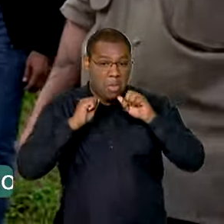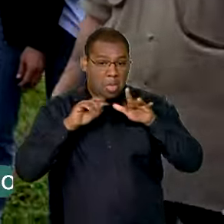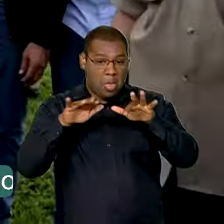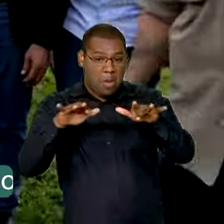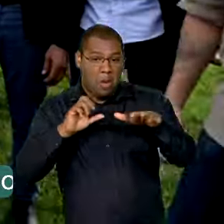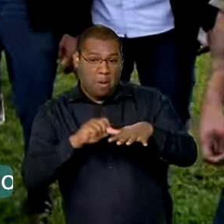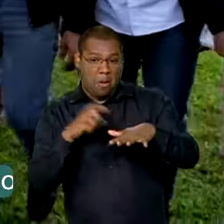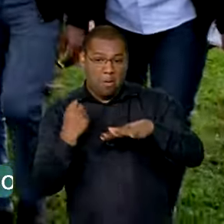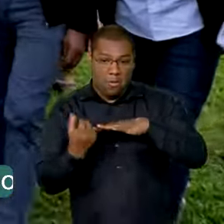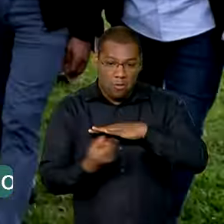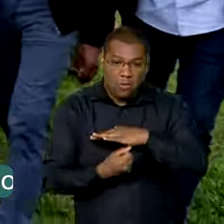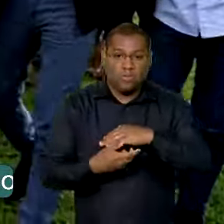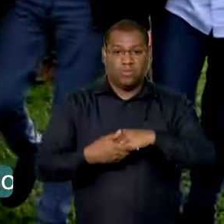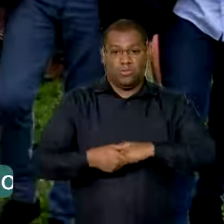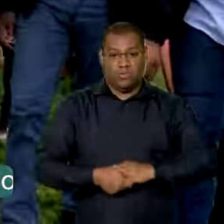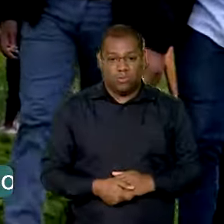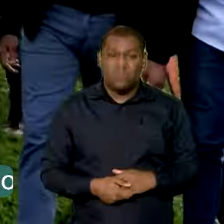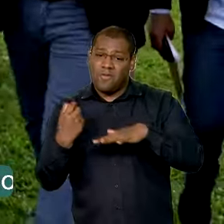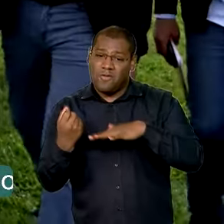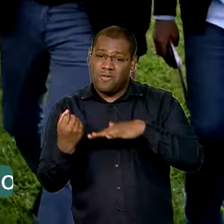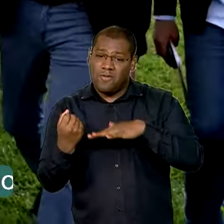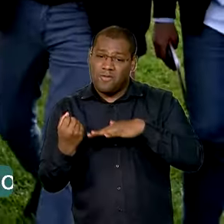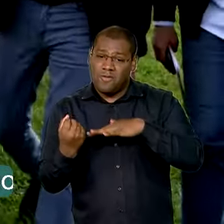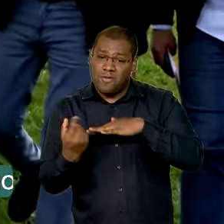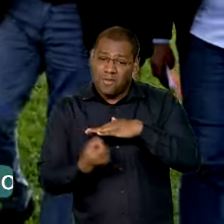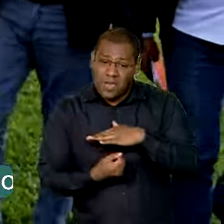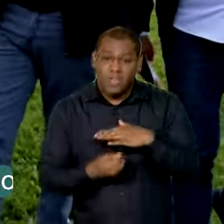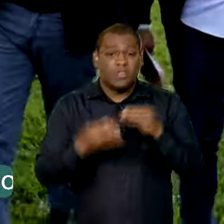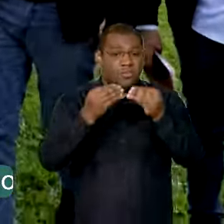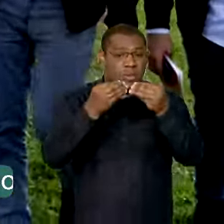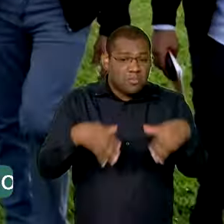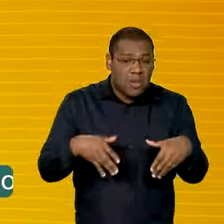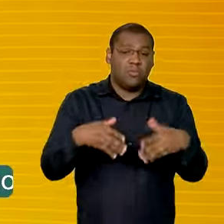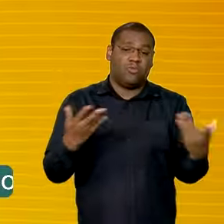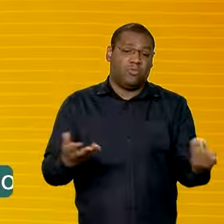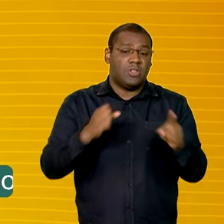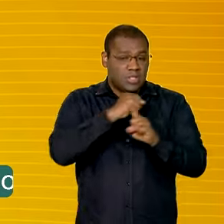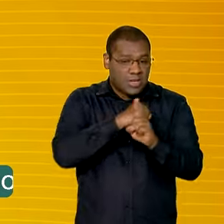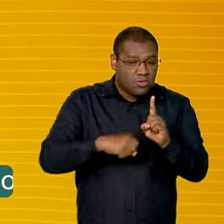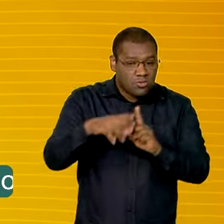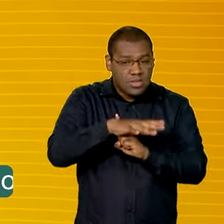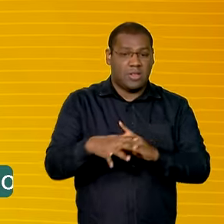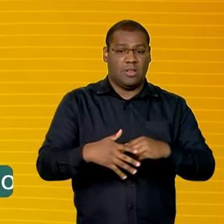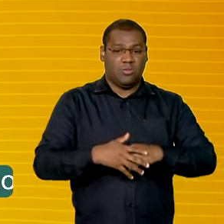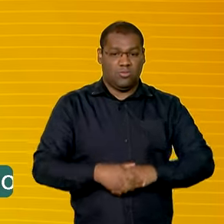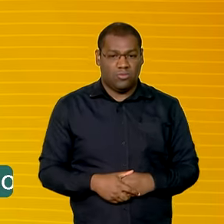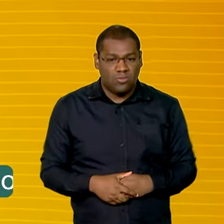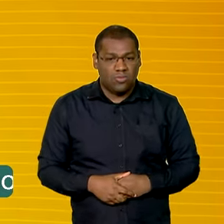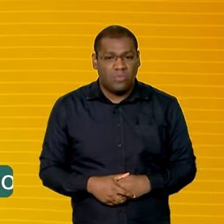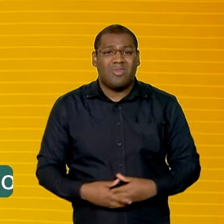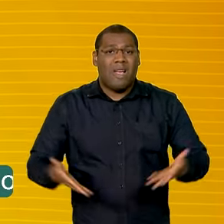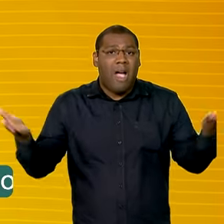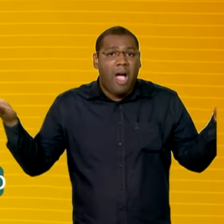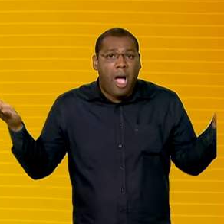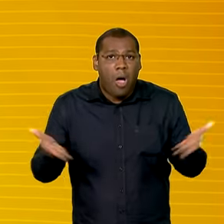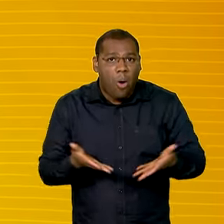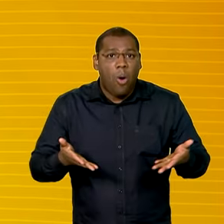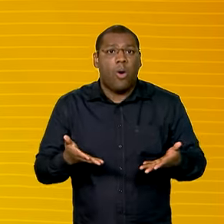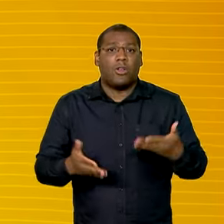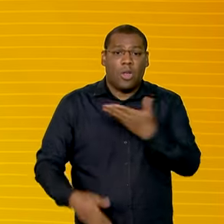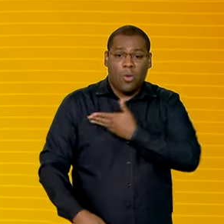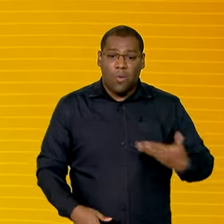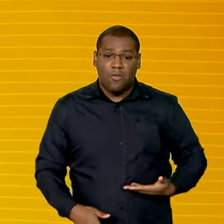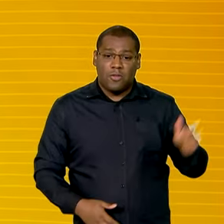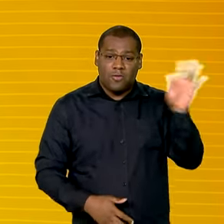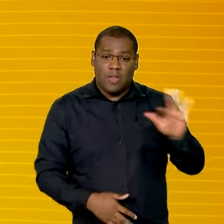o impacto negativo que as fake news nasceu na sociedade. Eu não consigo entender como num momento como esse que a está trabalhando para